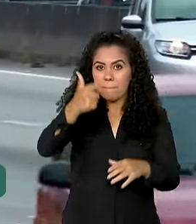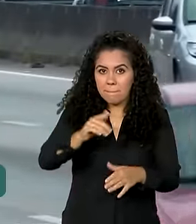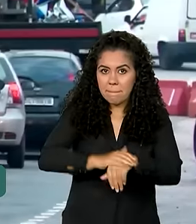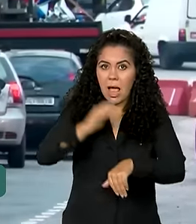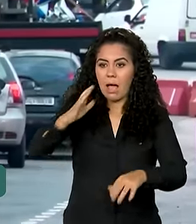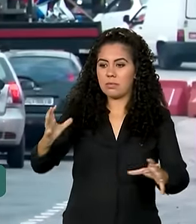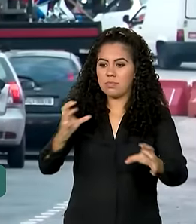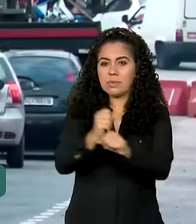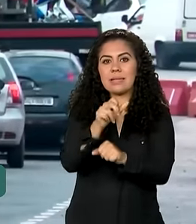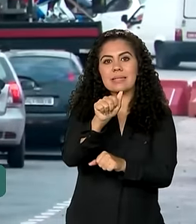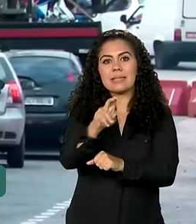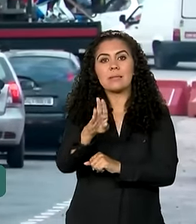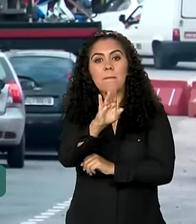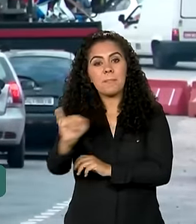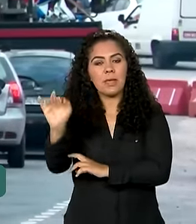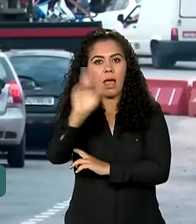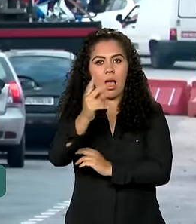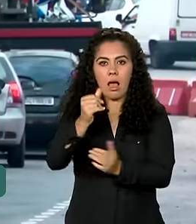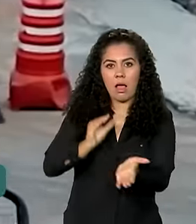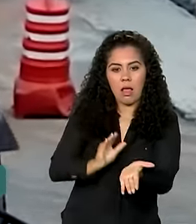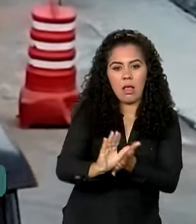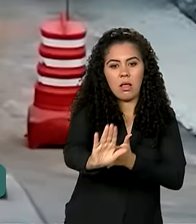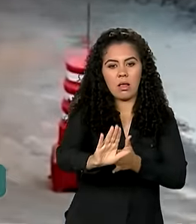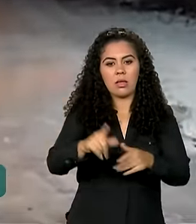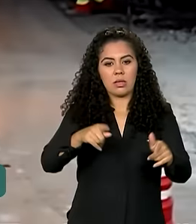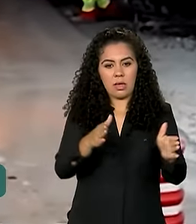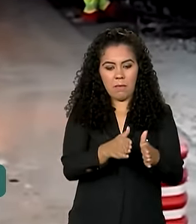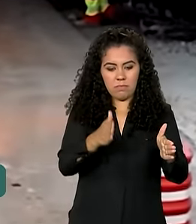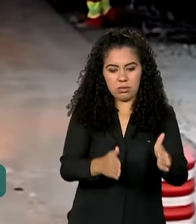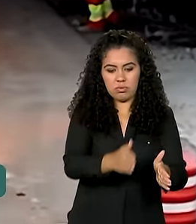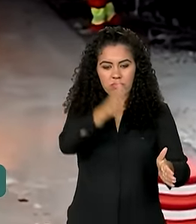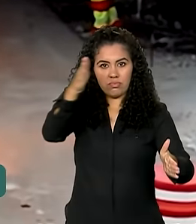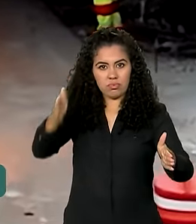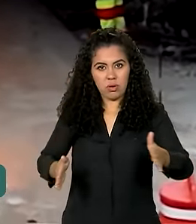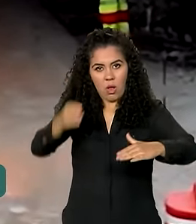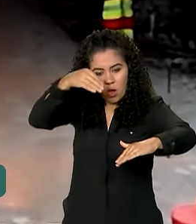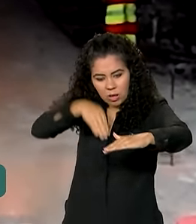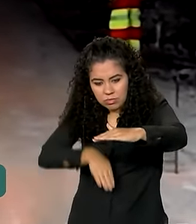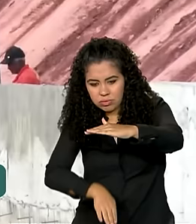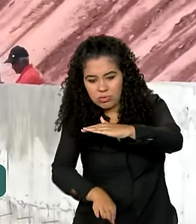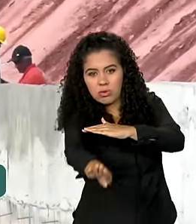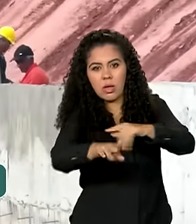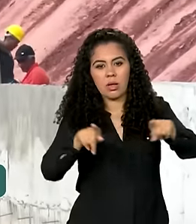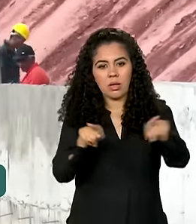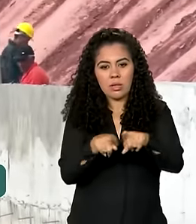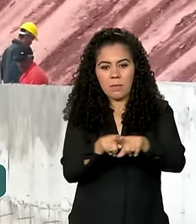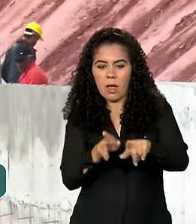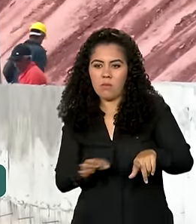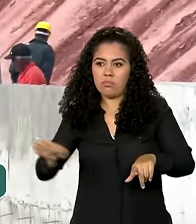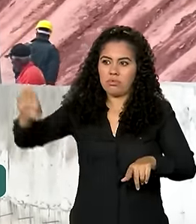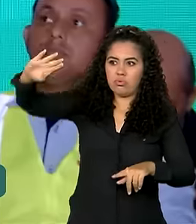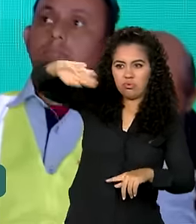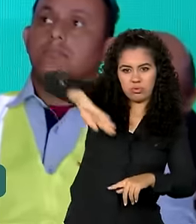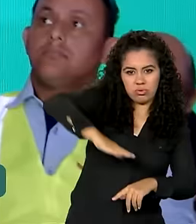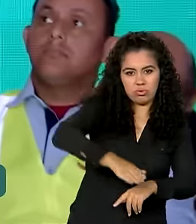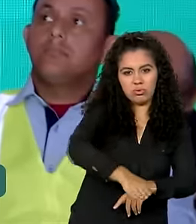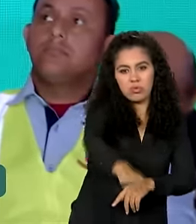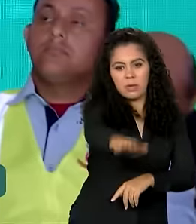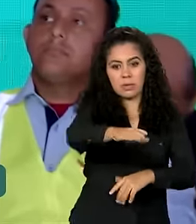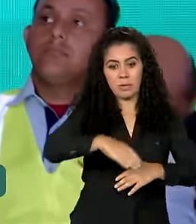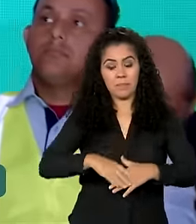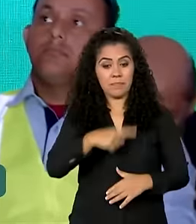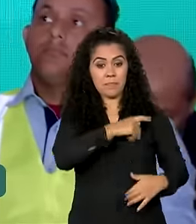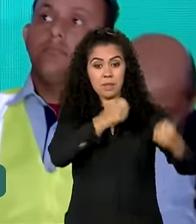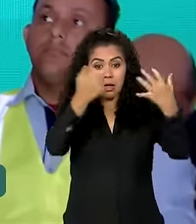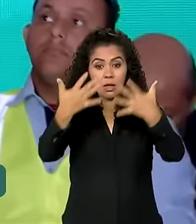investimentos, como ampliação da pista expressa, construção de novos viadutos e de novo acesso à capital do estado. Nós estamos